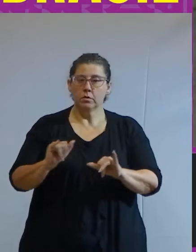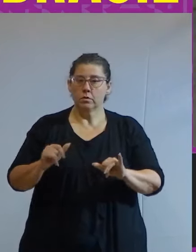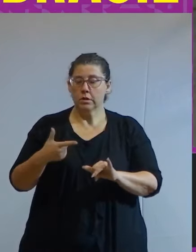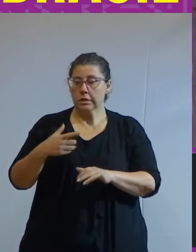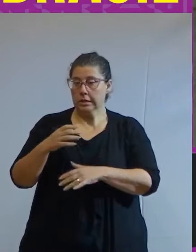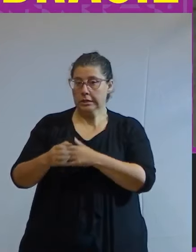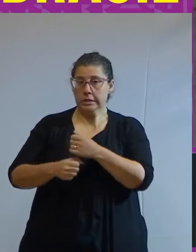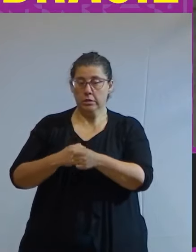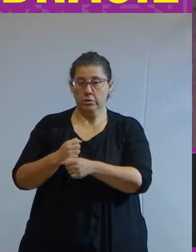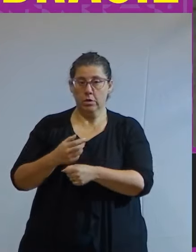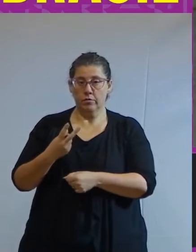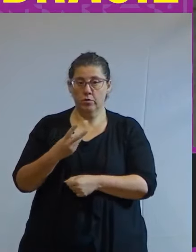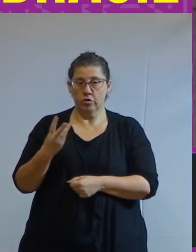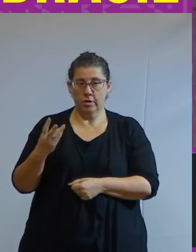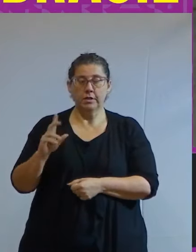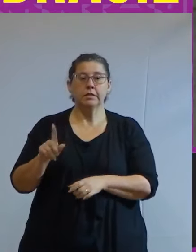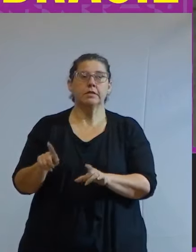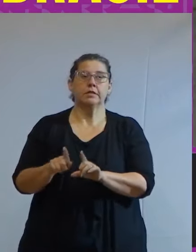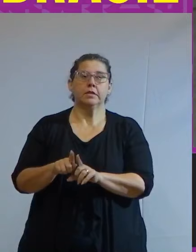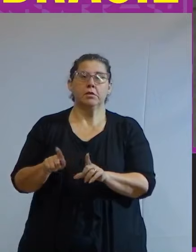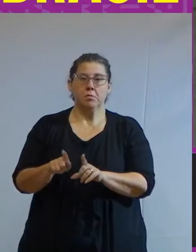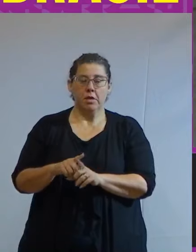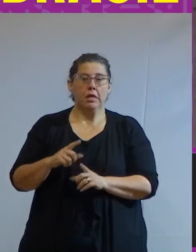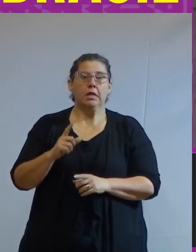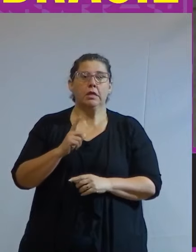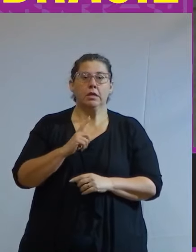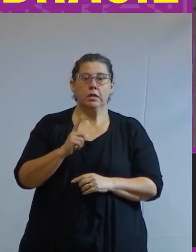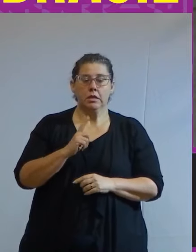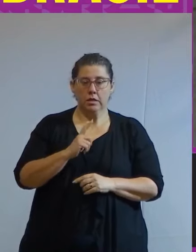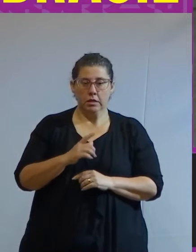e desse ano também teremos